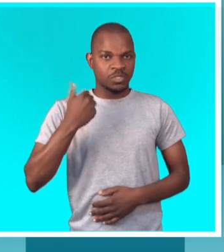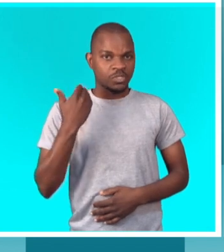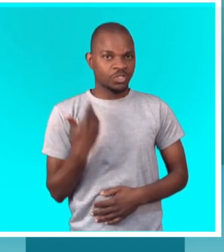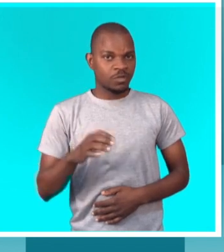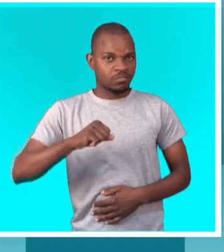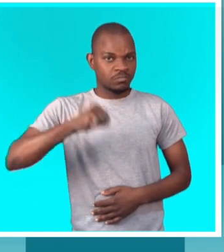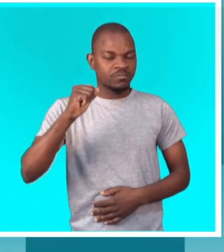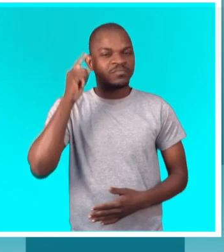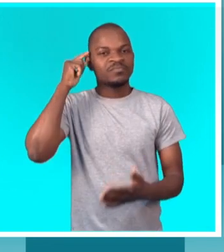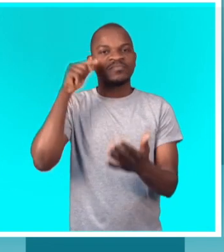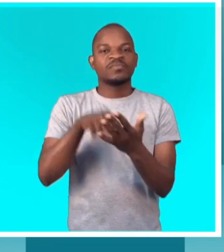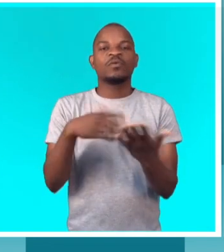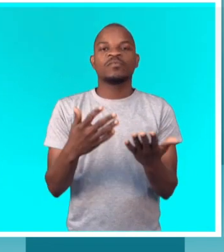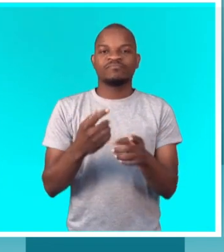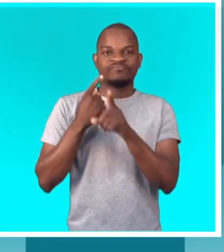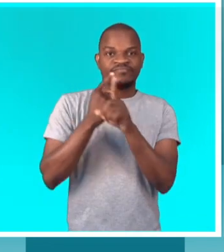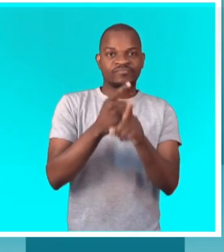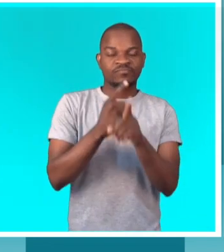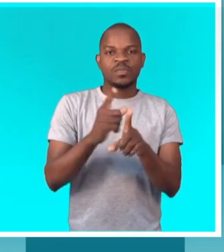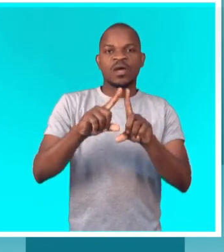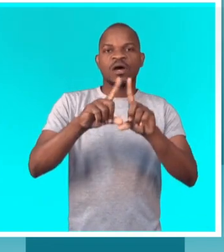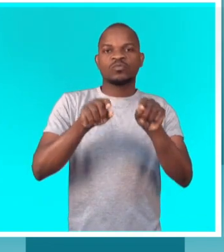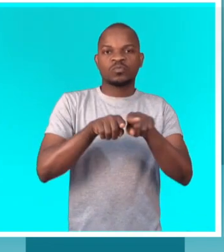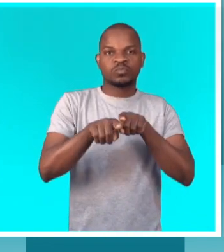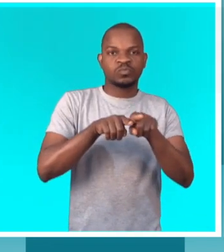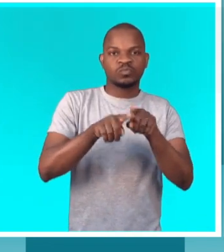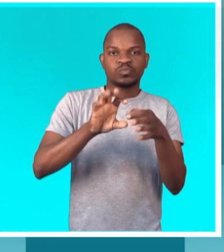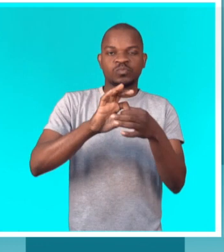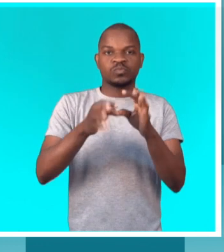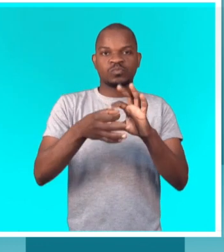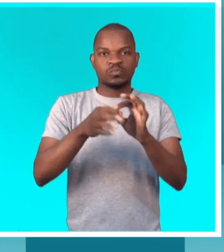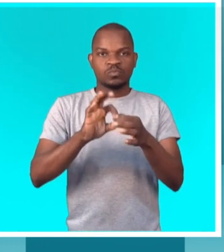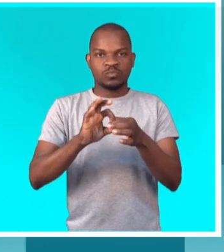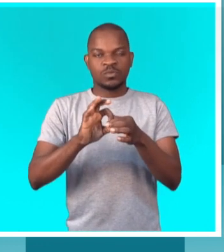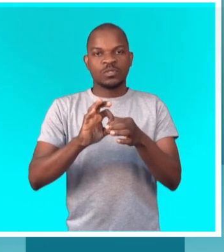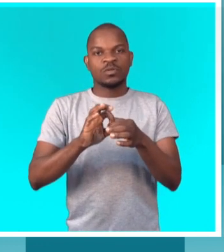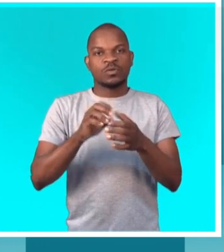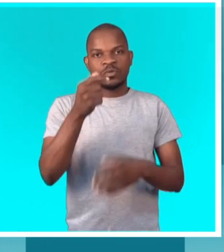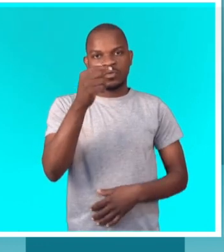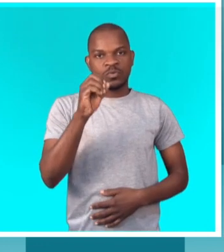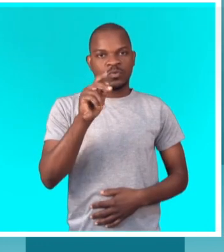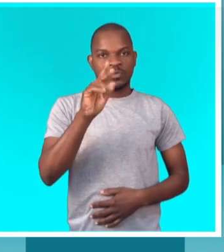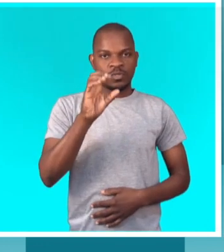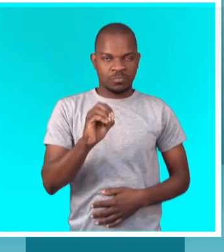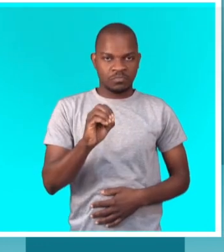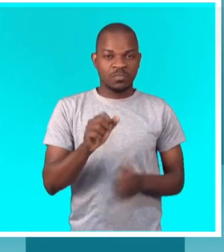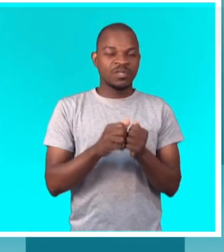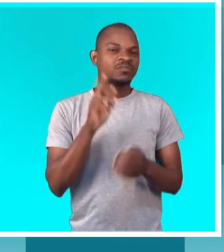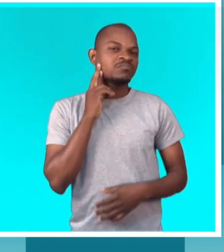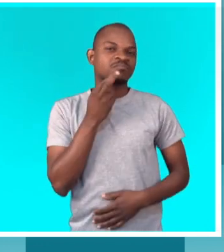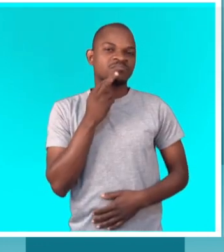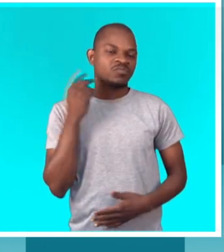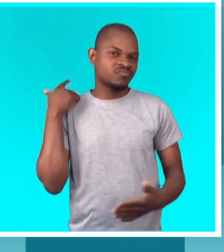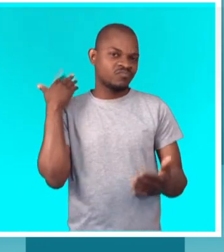prestação, a atleta carimbou o passaporte para os Jogos Paralímpicos Tóquio 2020. Como eu planeava desde